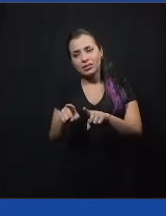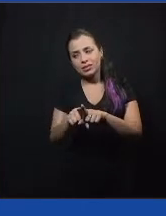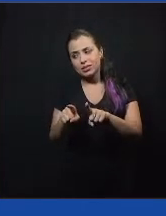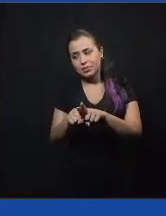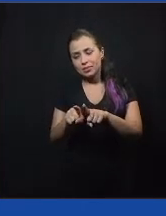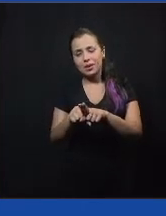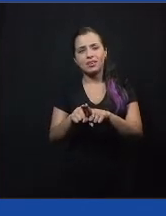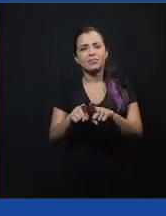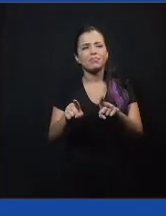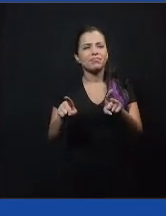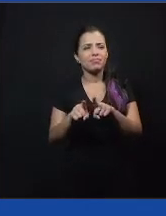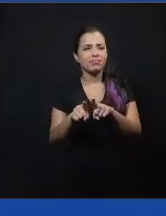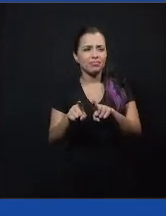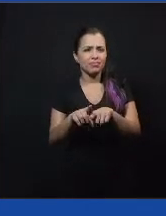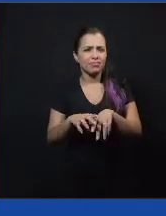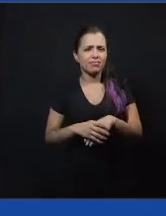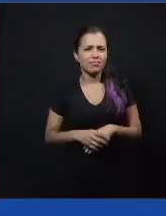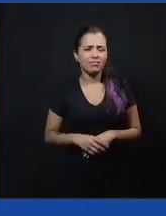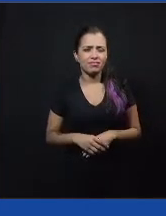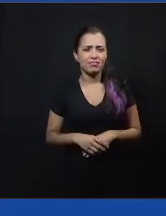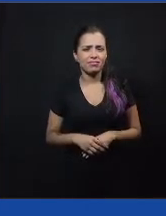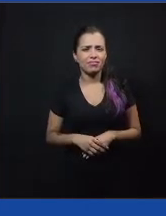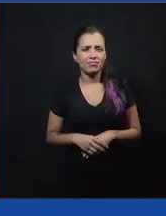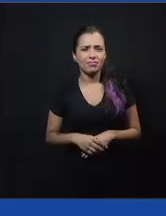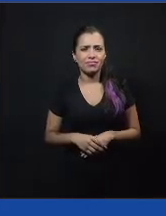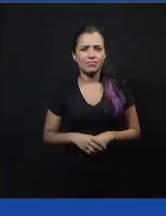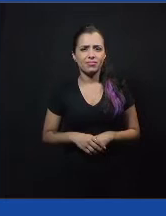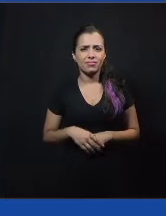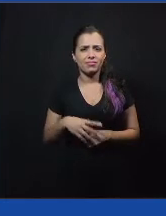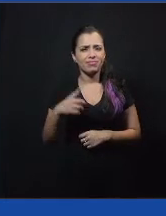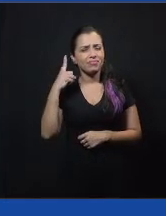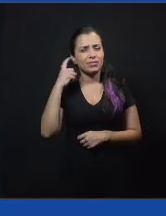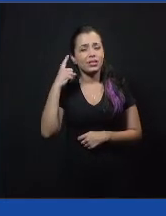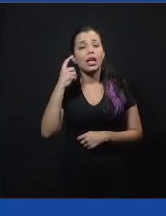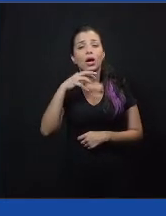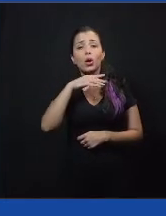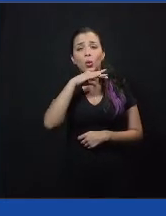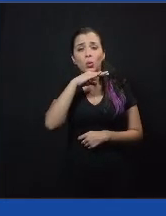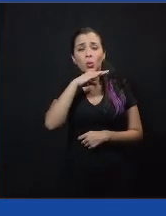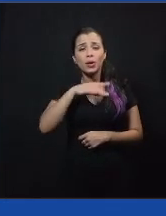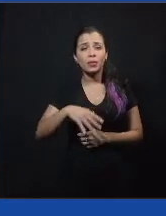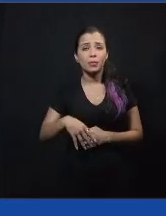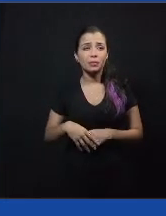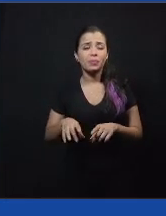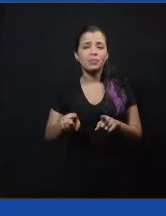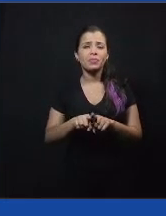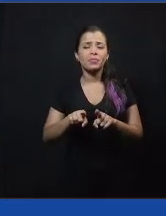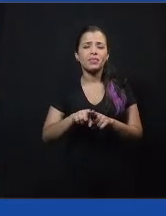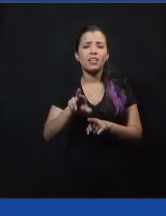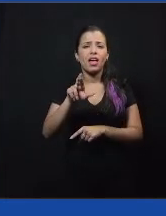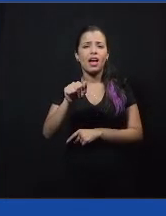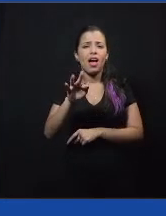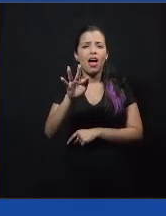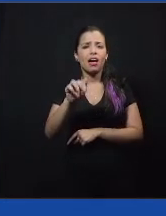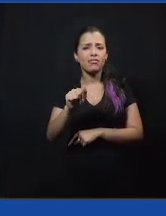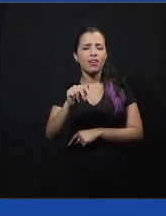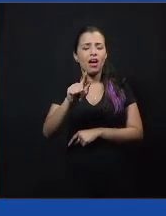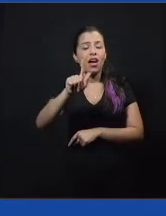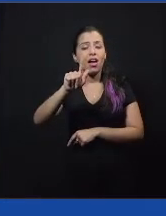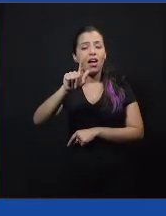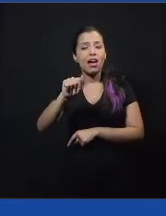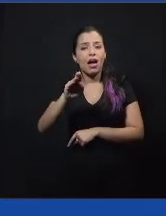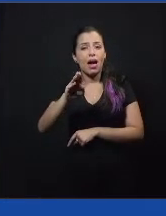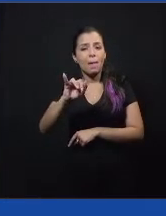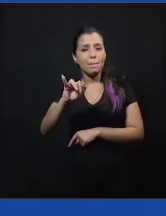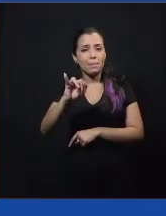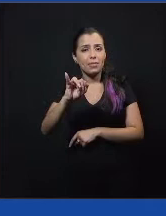tarde também a Rafa e a Gabi, que também são jovens que participaram do projeto que a gente vai contar um pouquinho mais para vocês. E